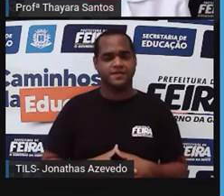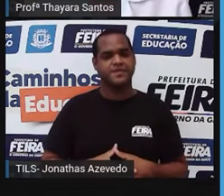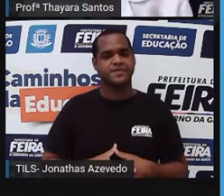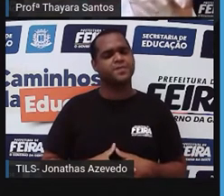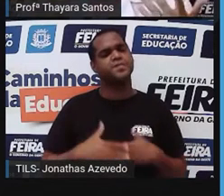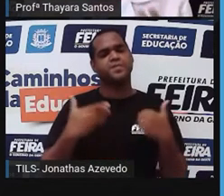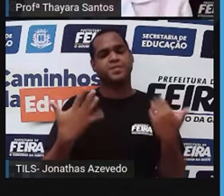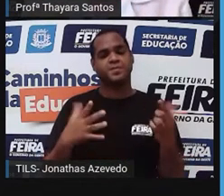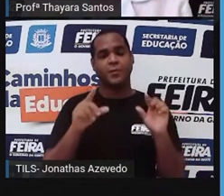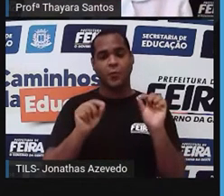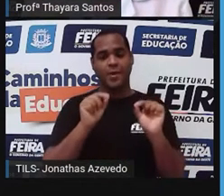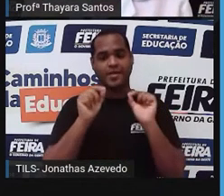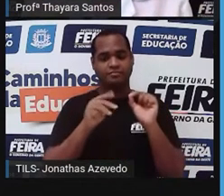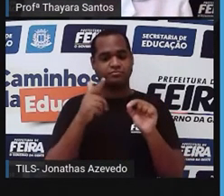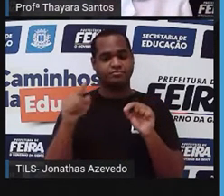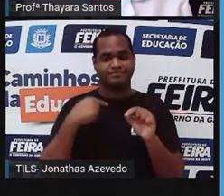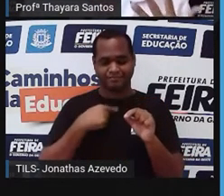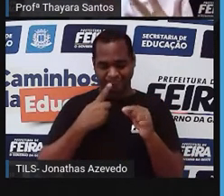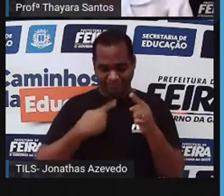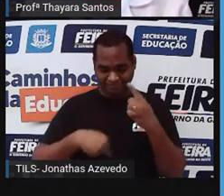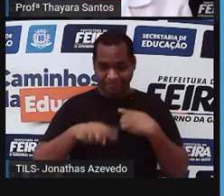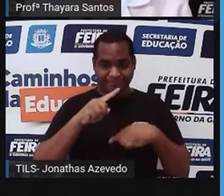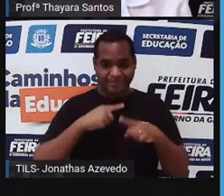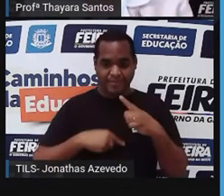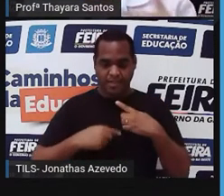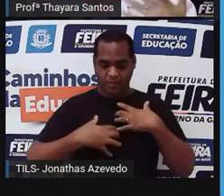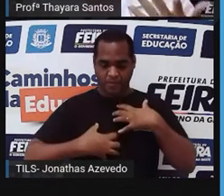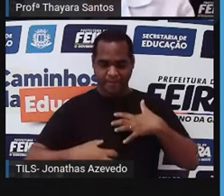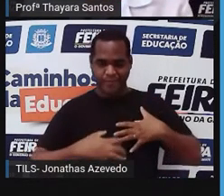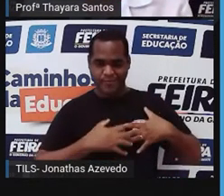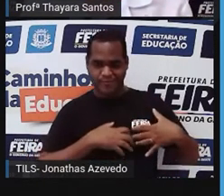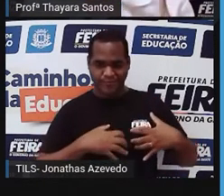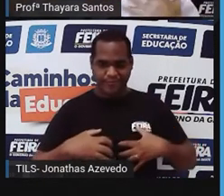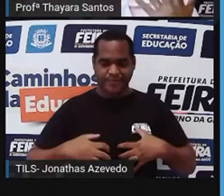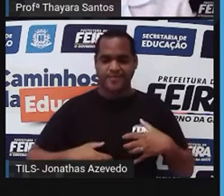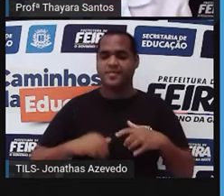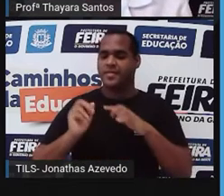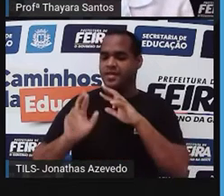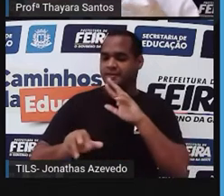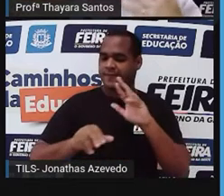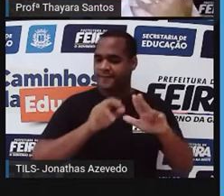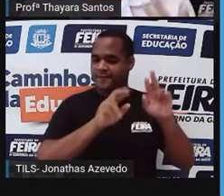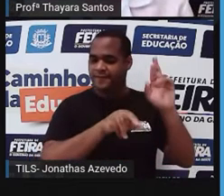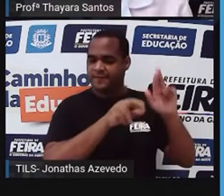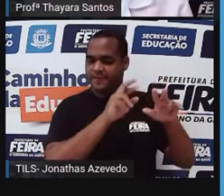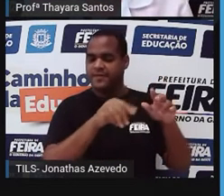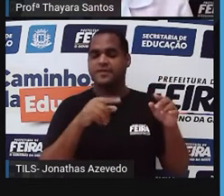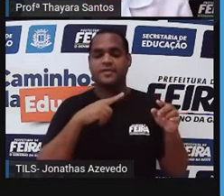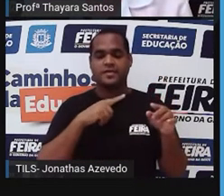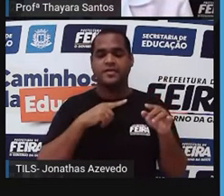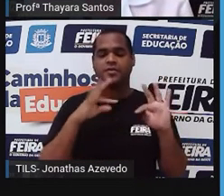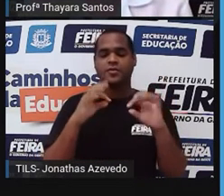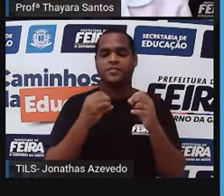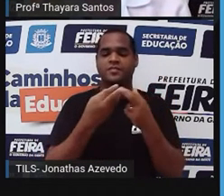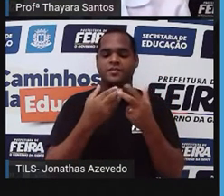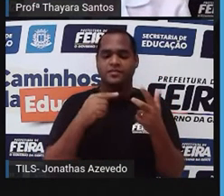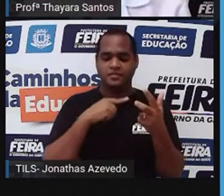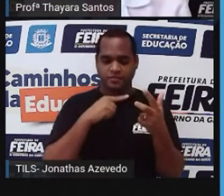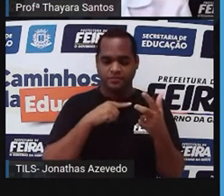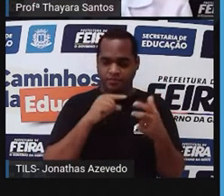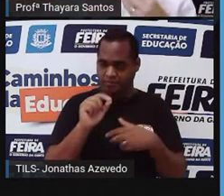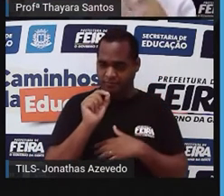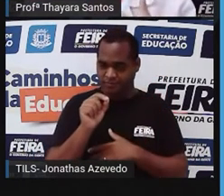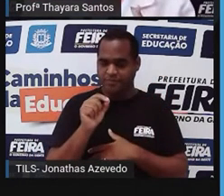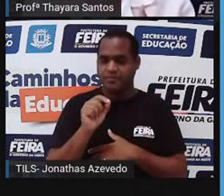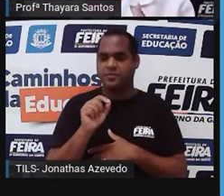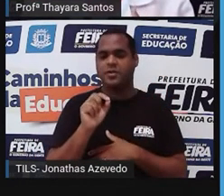O nosso sistema digestório, ele é dividido em várias partes, formado por vários órgãos e a gente chama